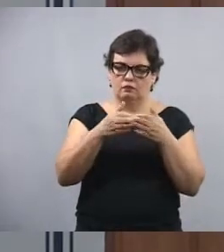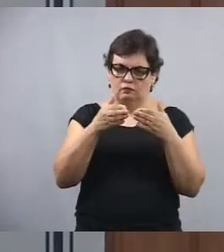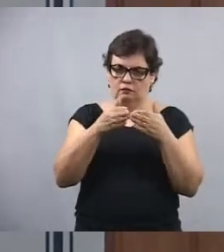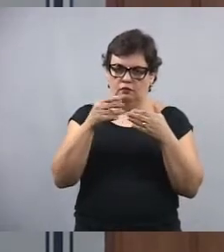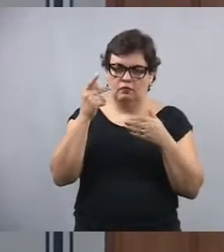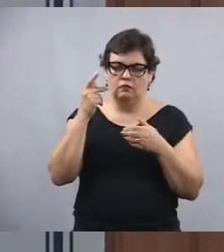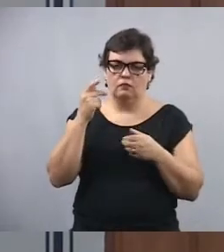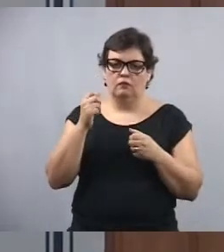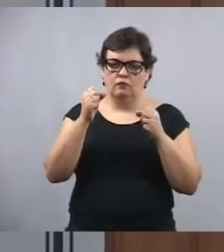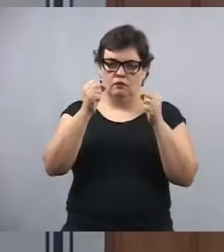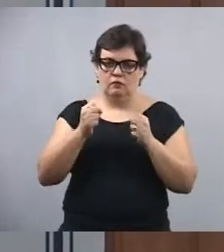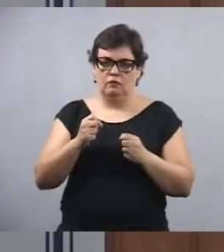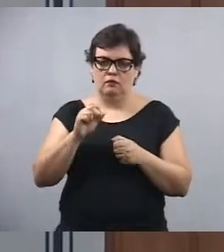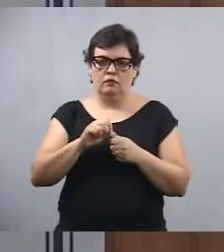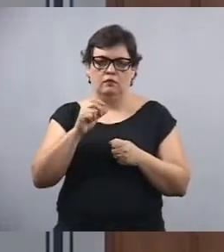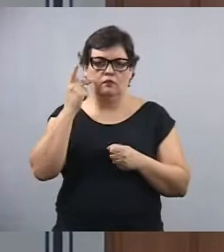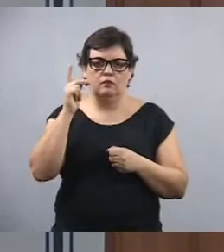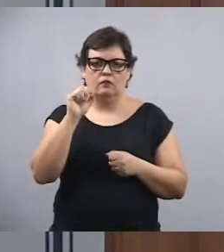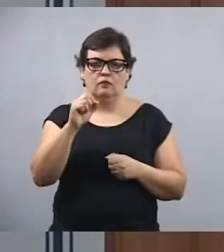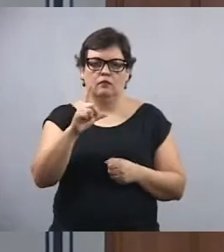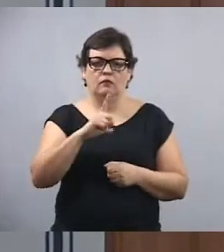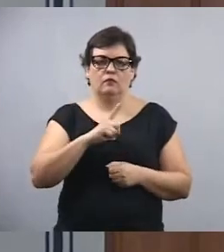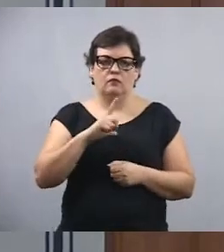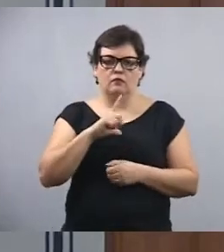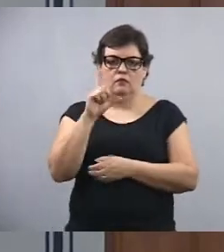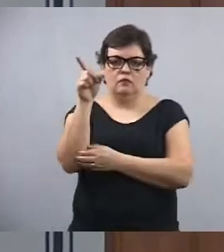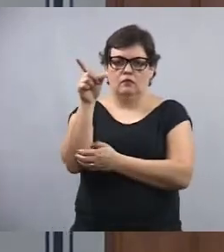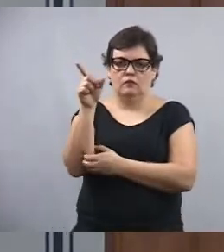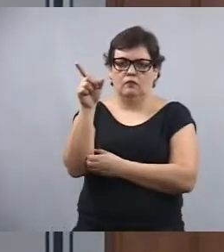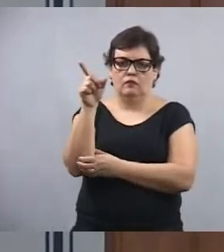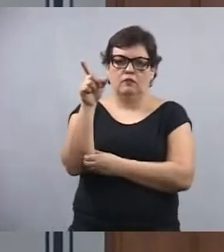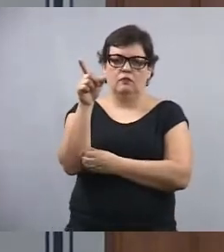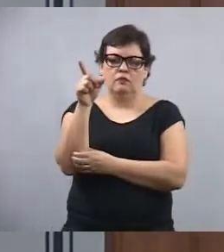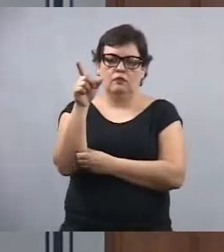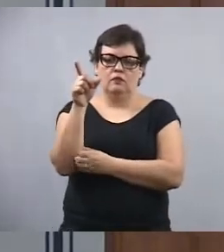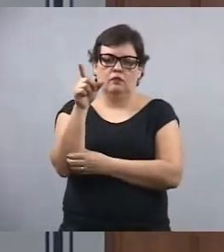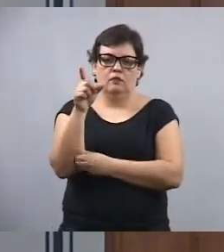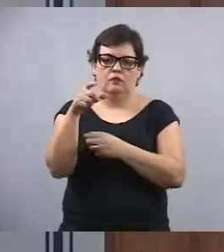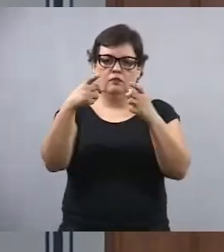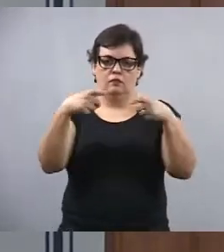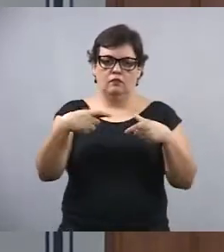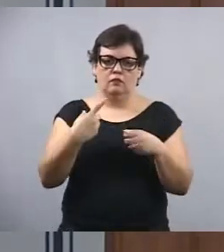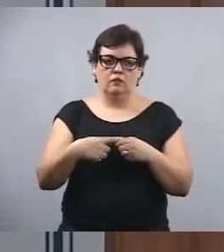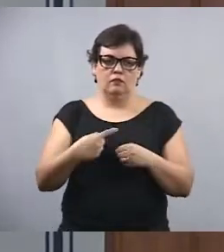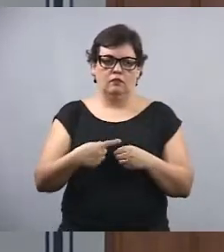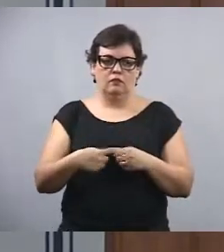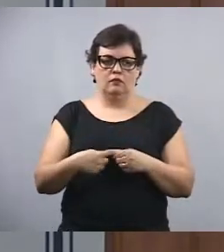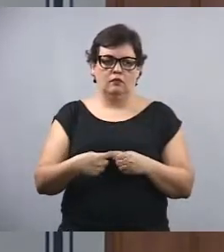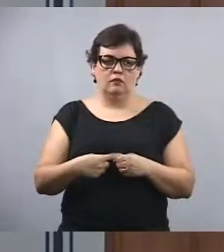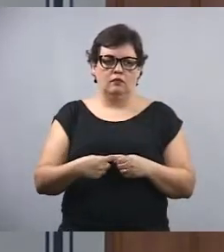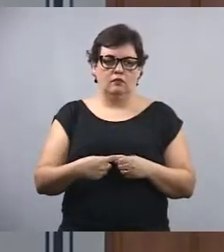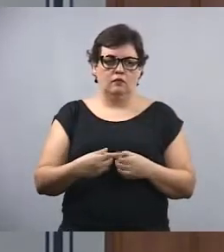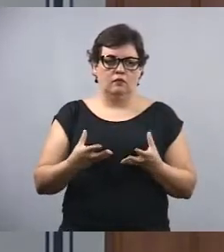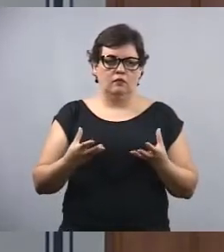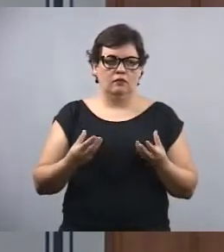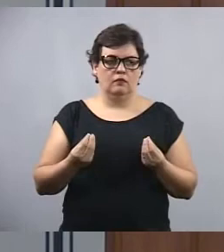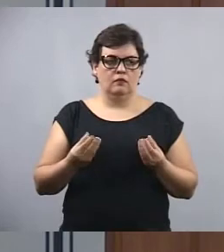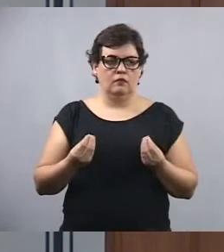Executivo, para que tenhamos ali uma região da cidade bastante